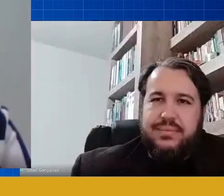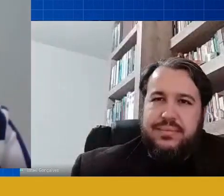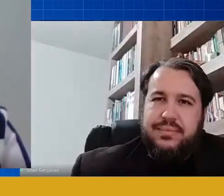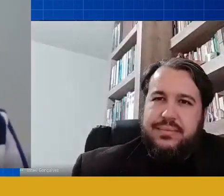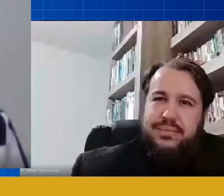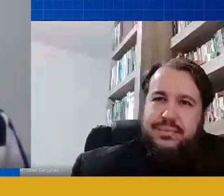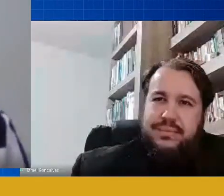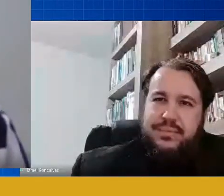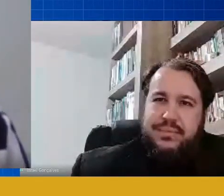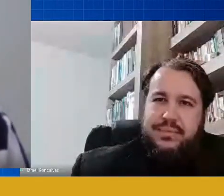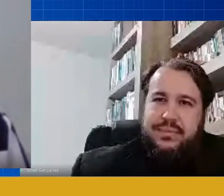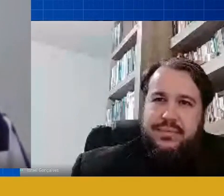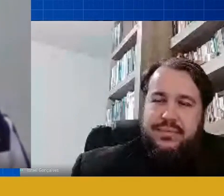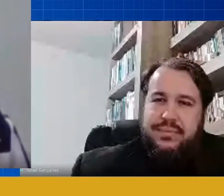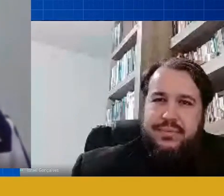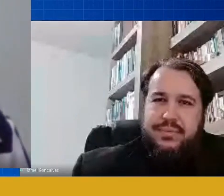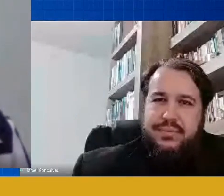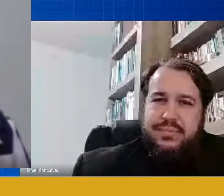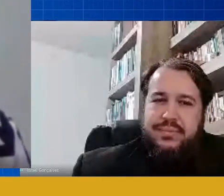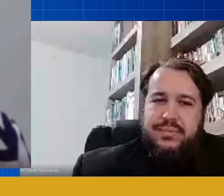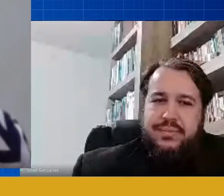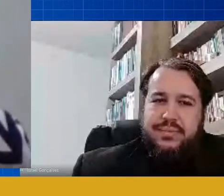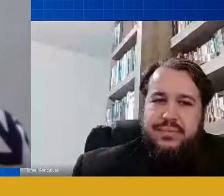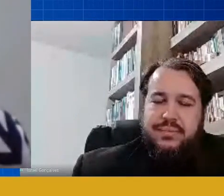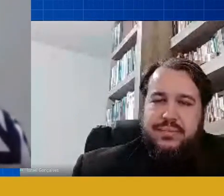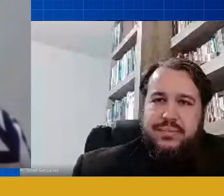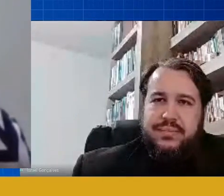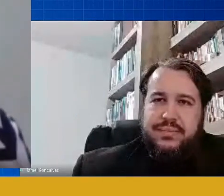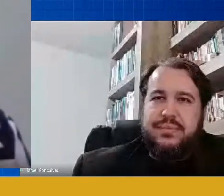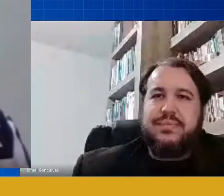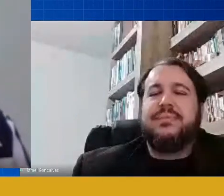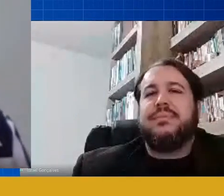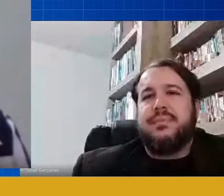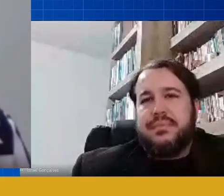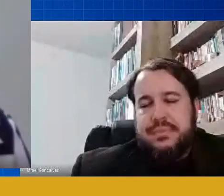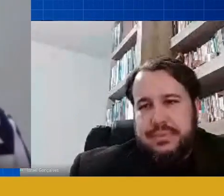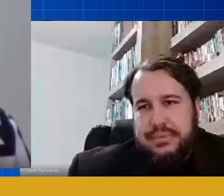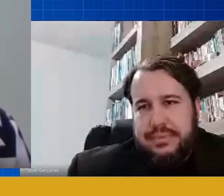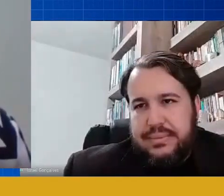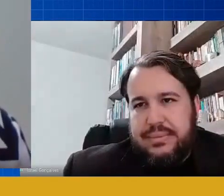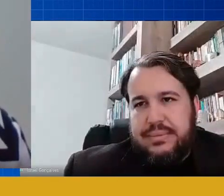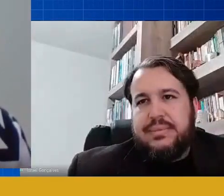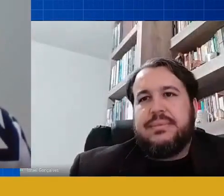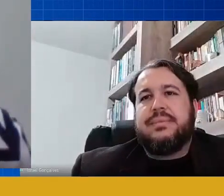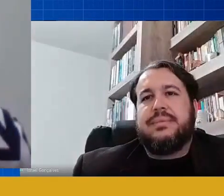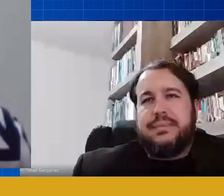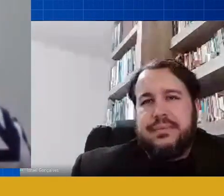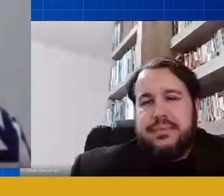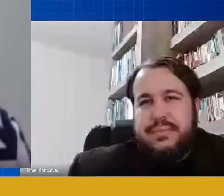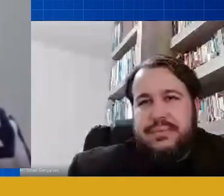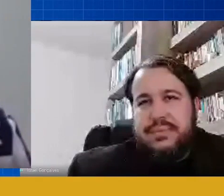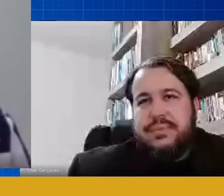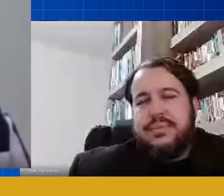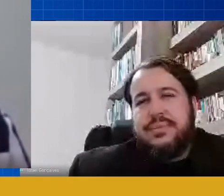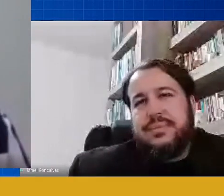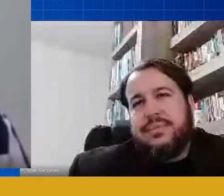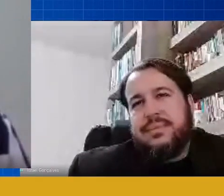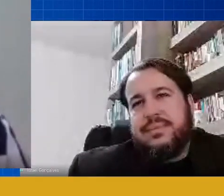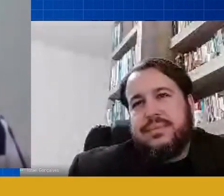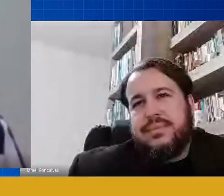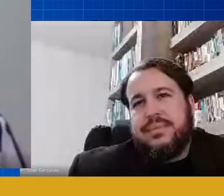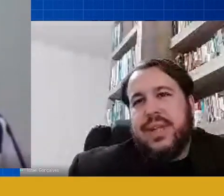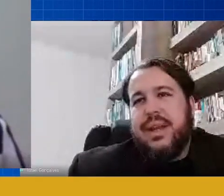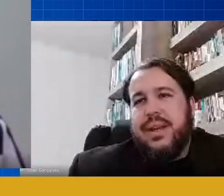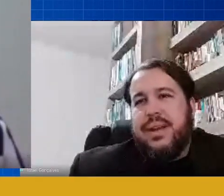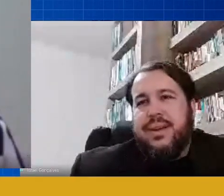familiar como que nós professores podemos pensar na nossa formação continuada por agora pro